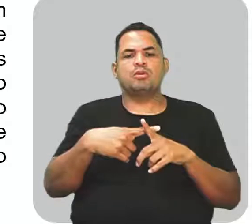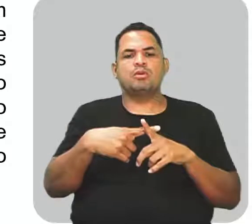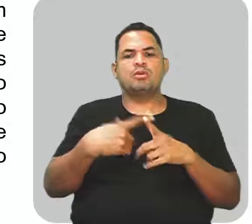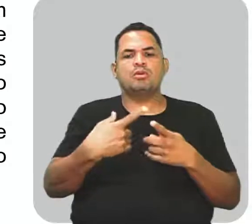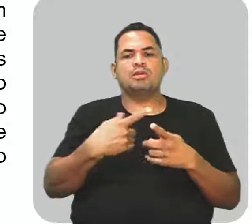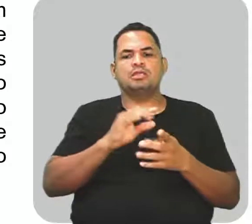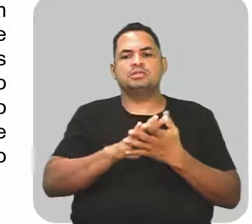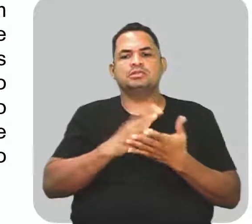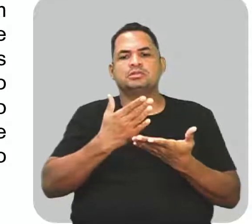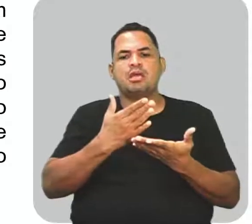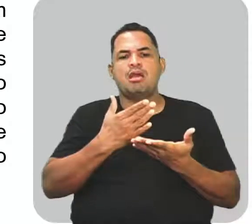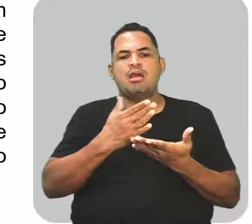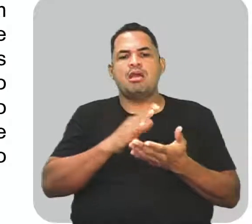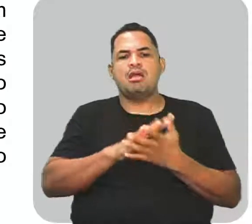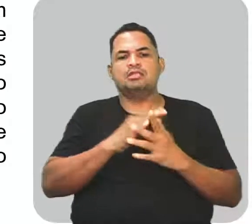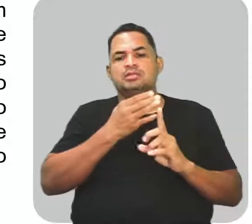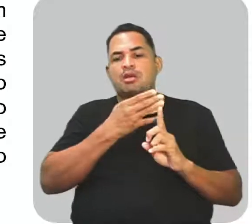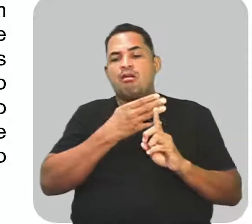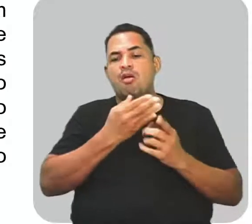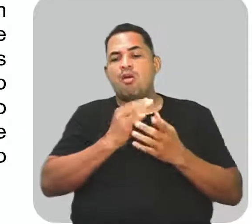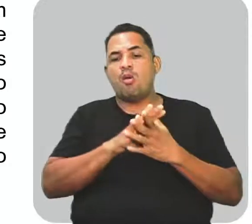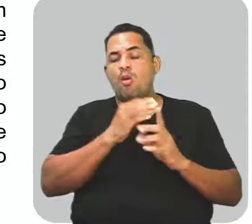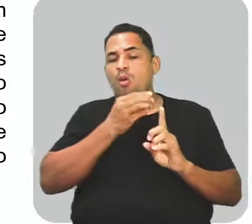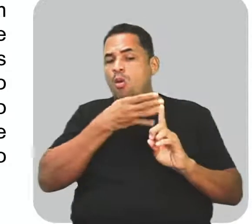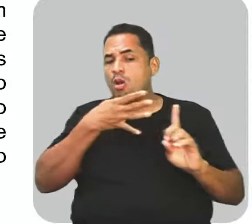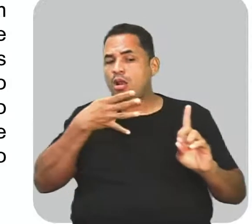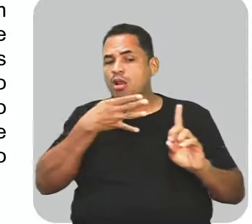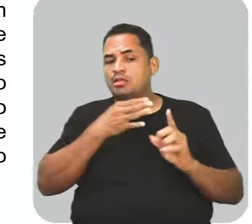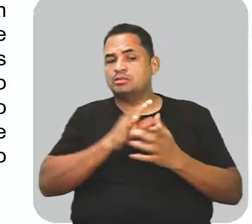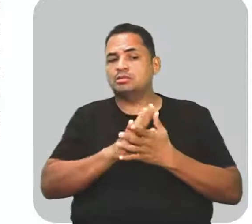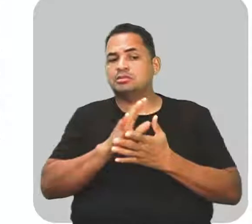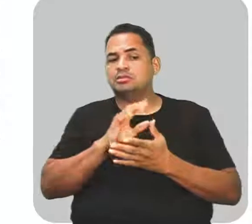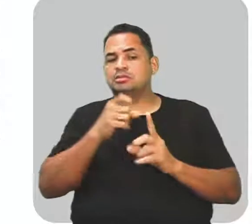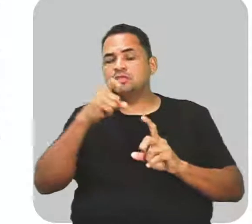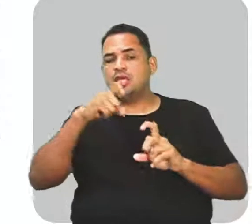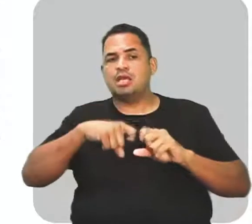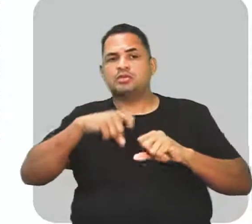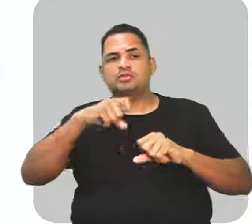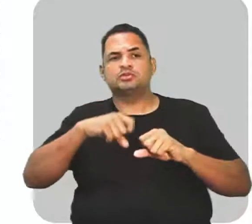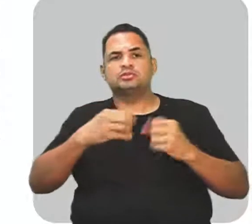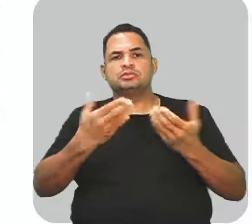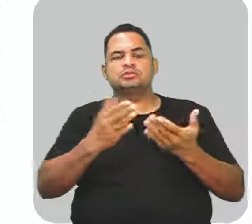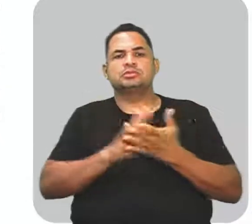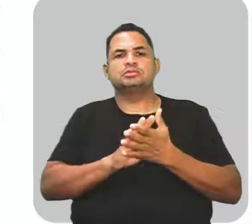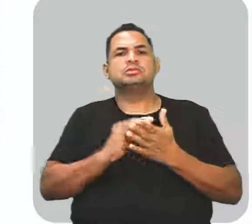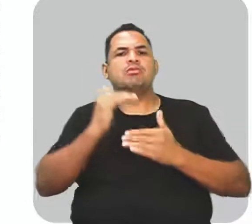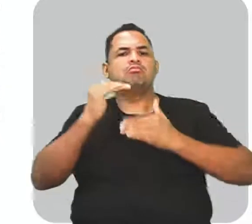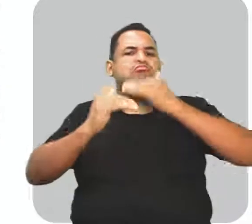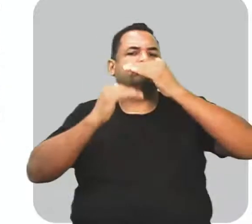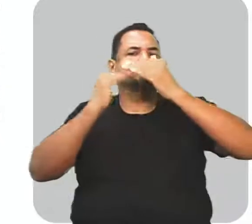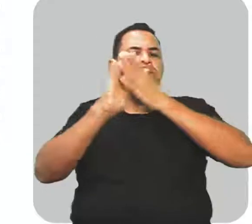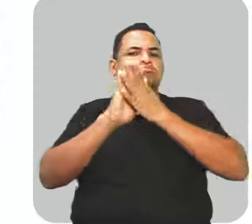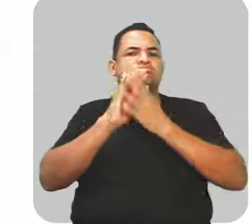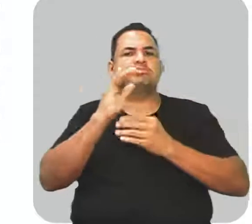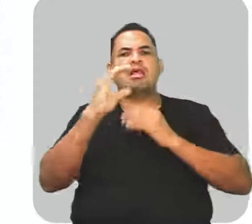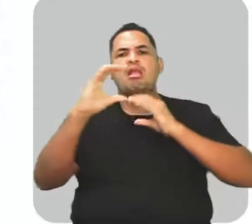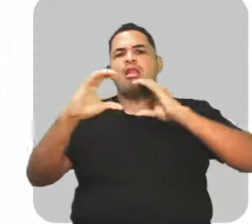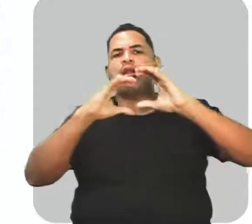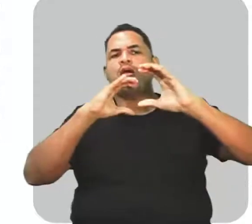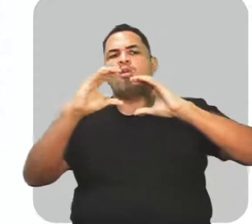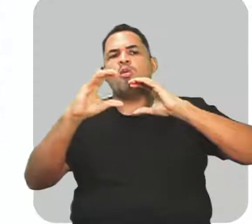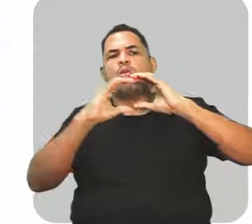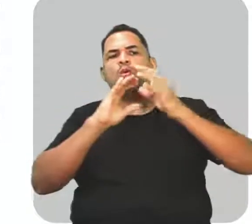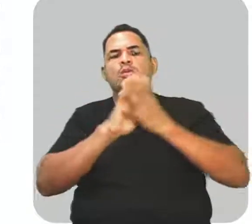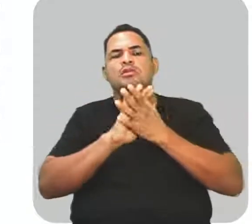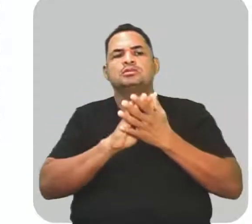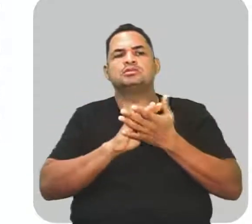orientação sexual, ok? Apesar do avanço das telecomunicações